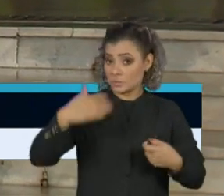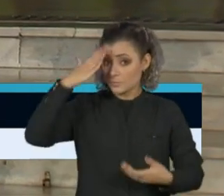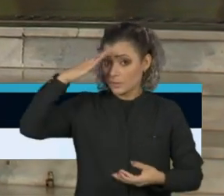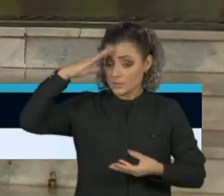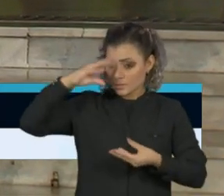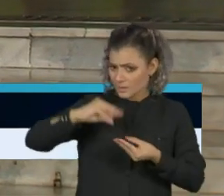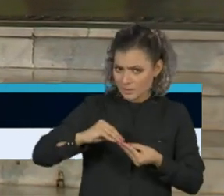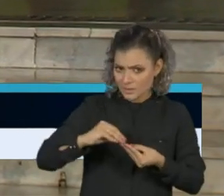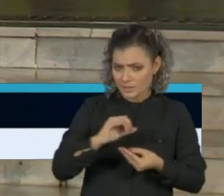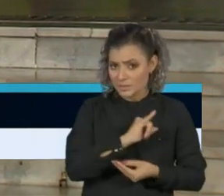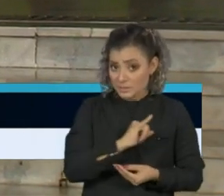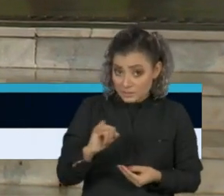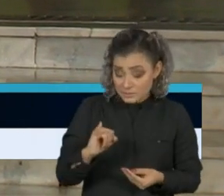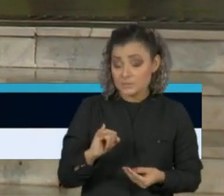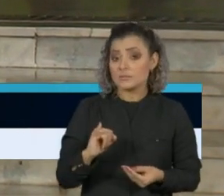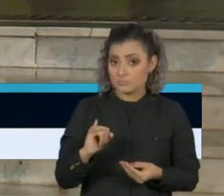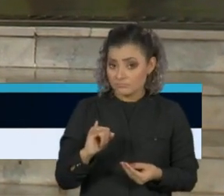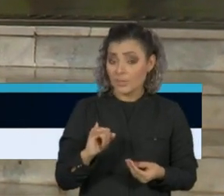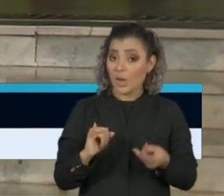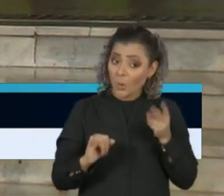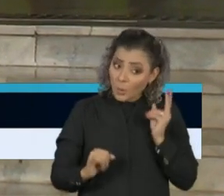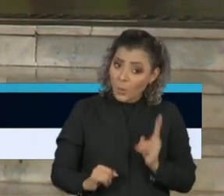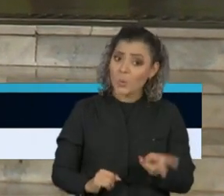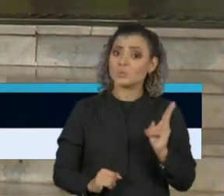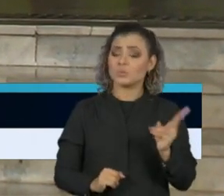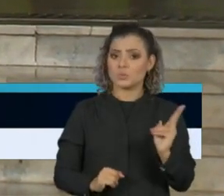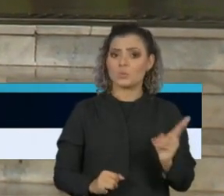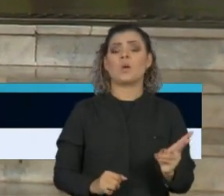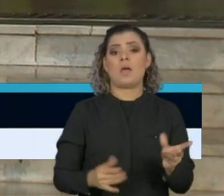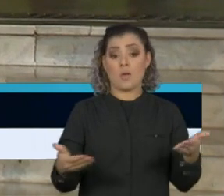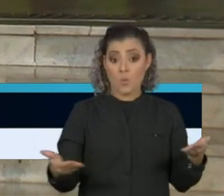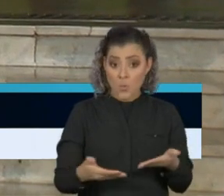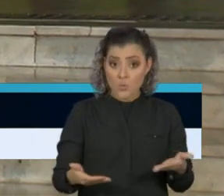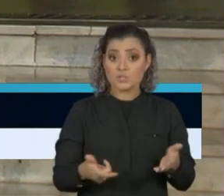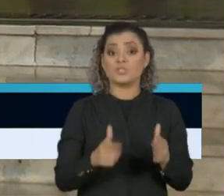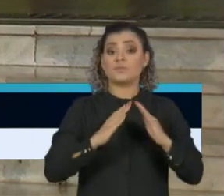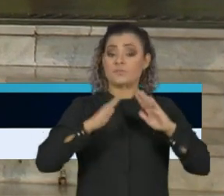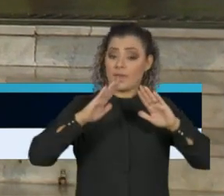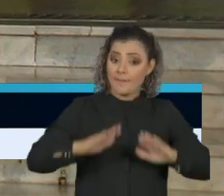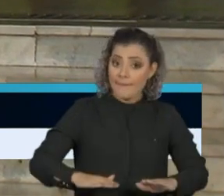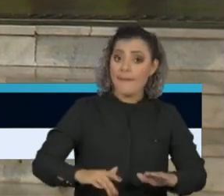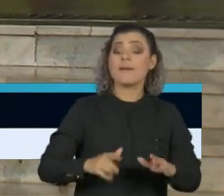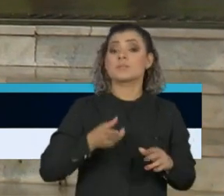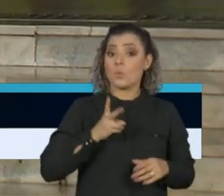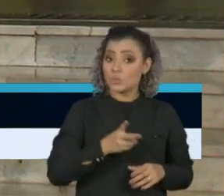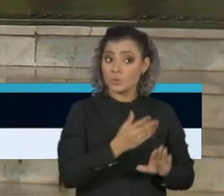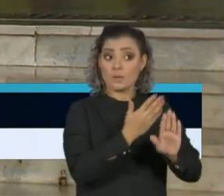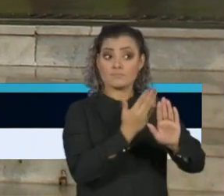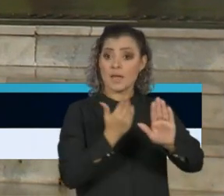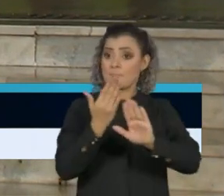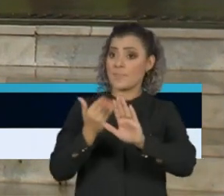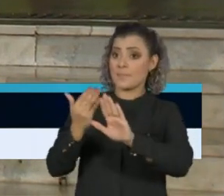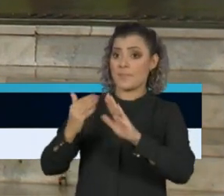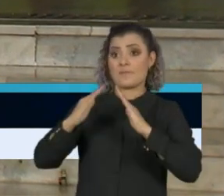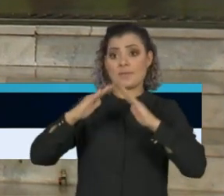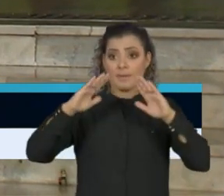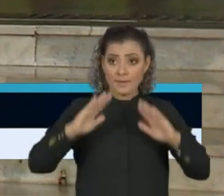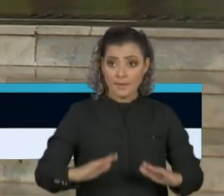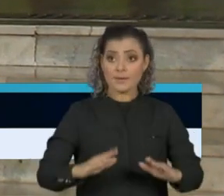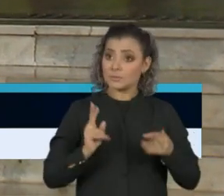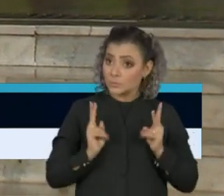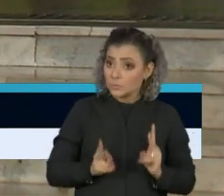se nós mantivermos este grau que nós temos de isolamento social, distanciamento social,